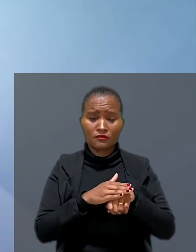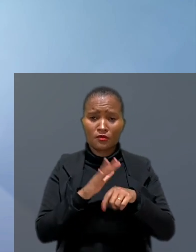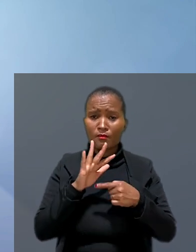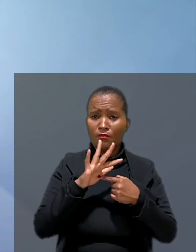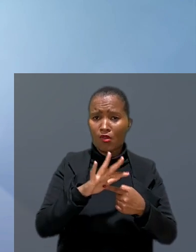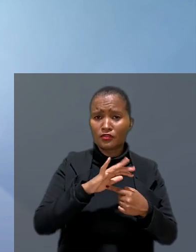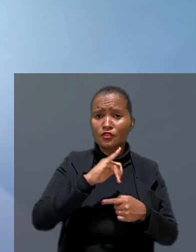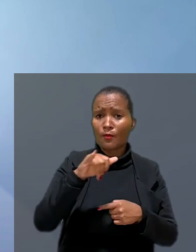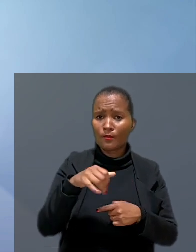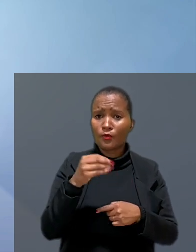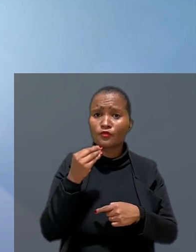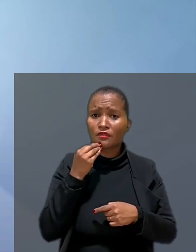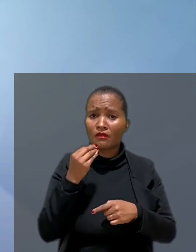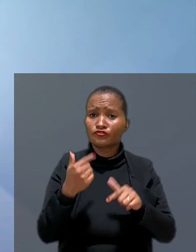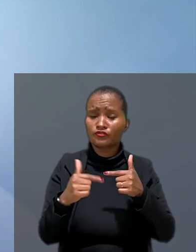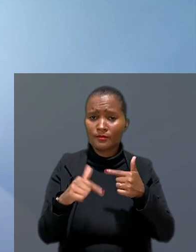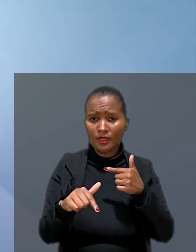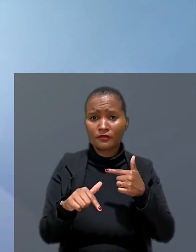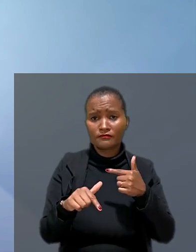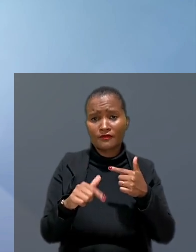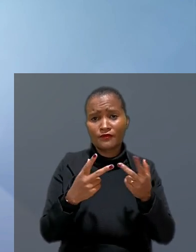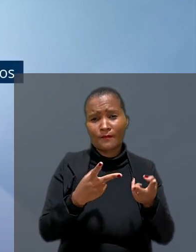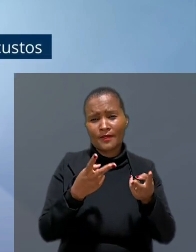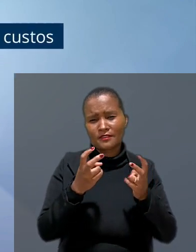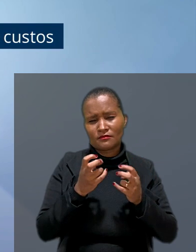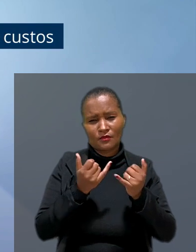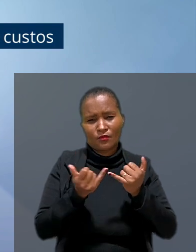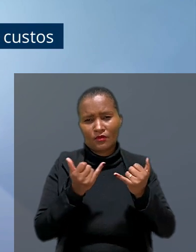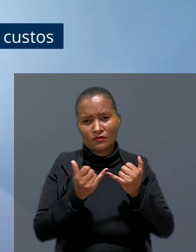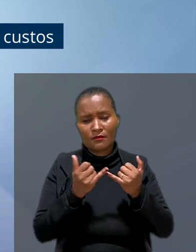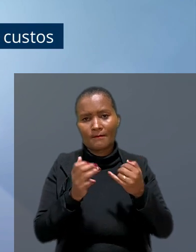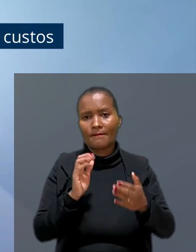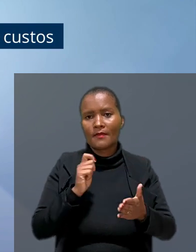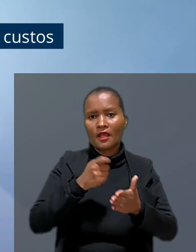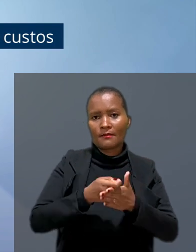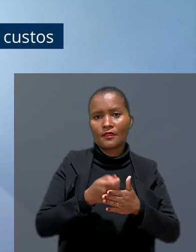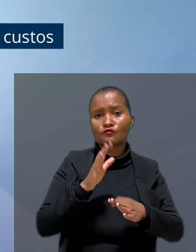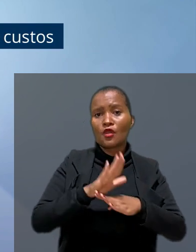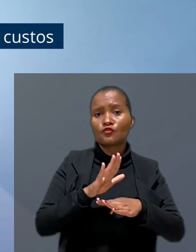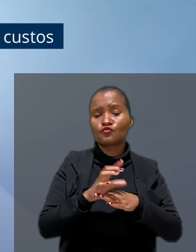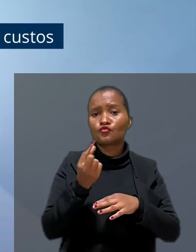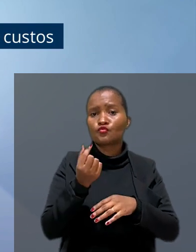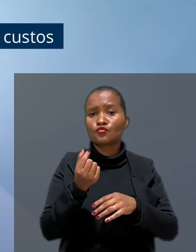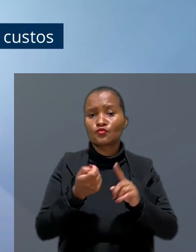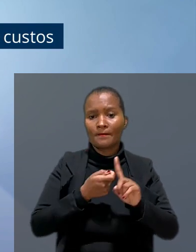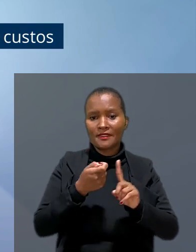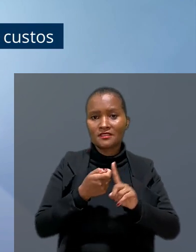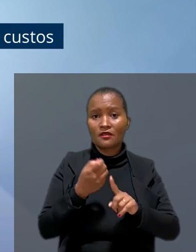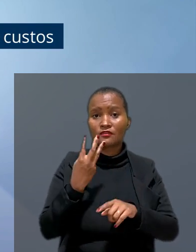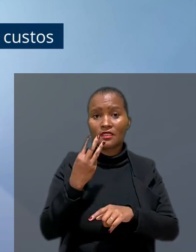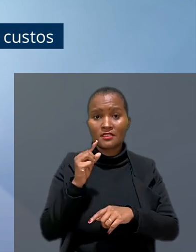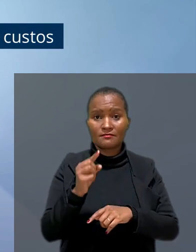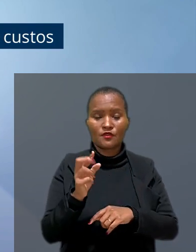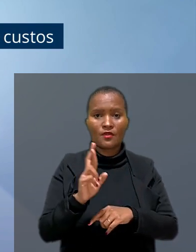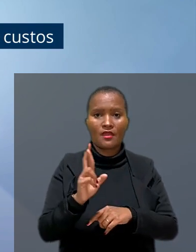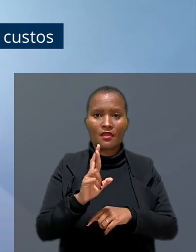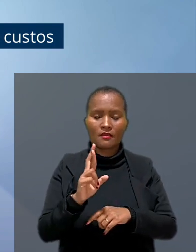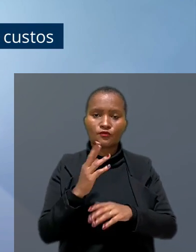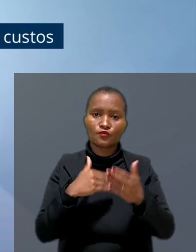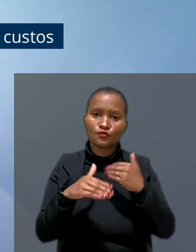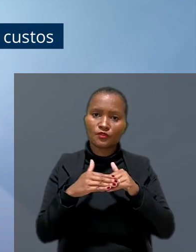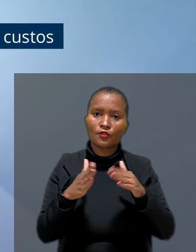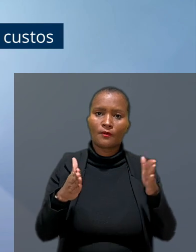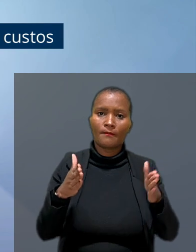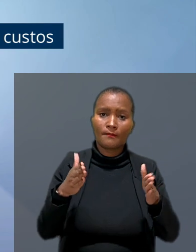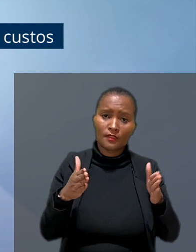evidencia uma oportunidade de emprego. Ficou constatado, por exemplo, o pagamento de uma ajuda de custo mensal no valor de R$ mil